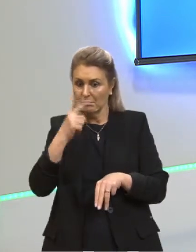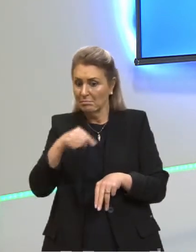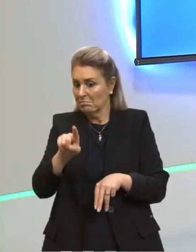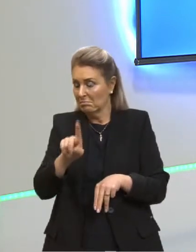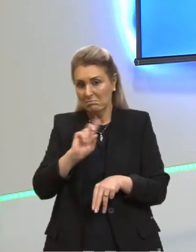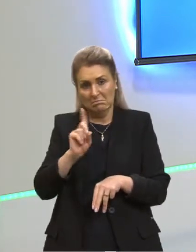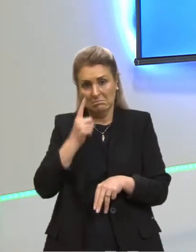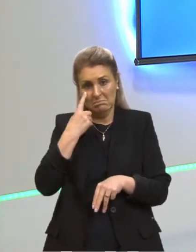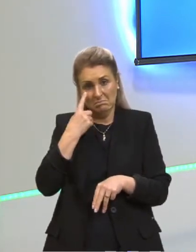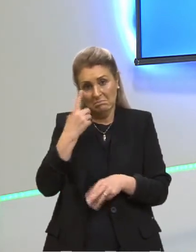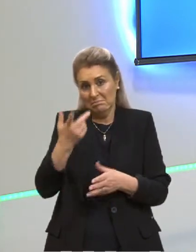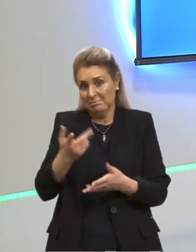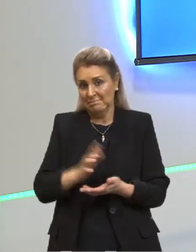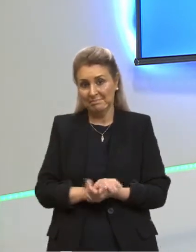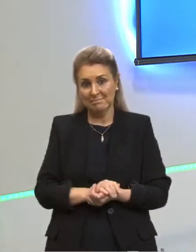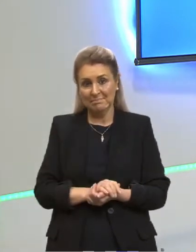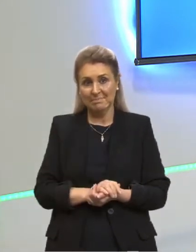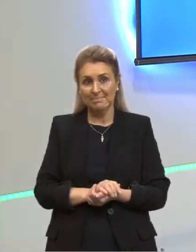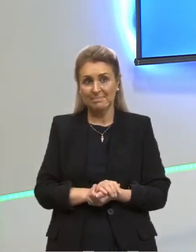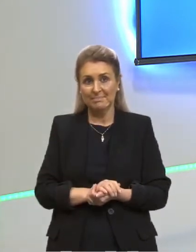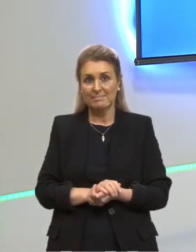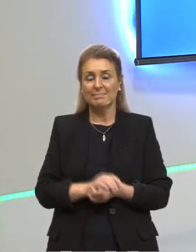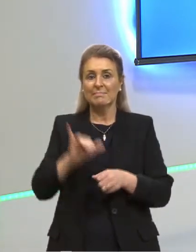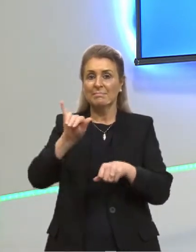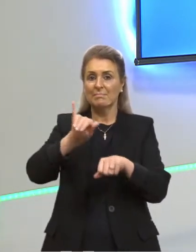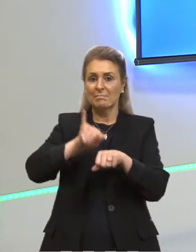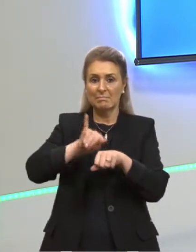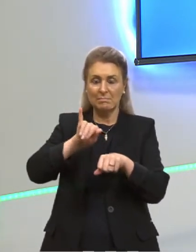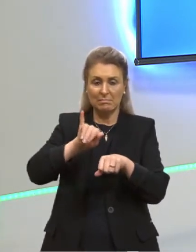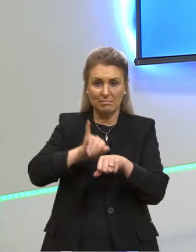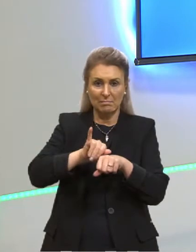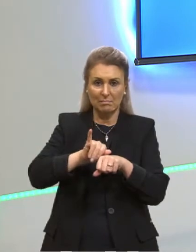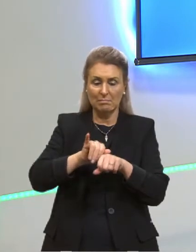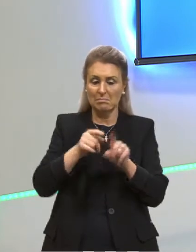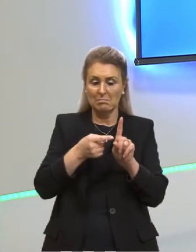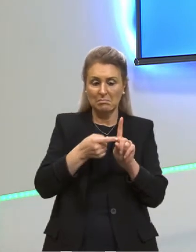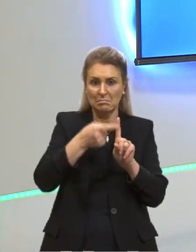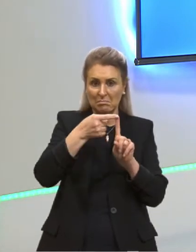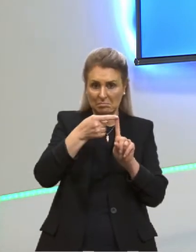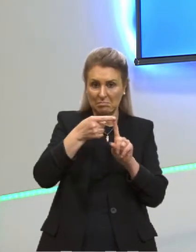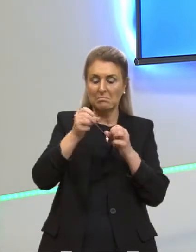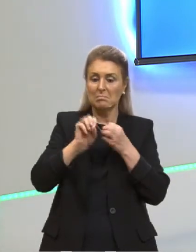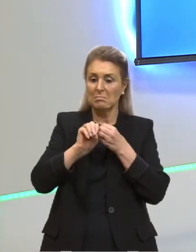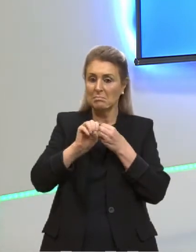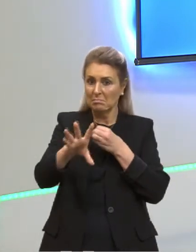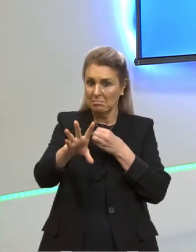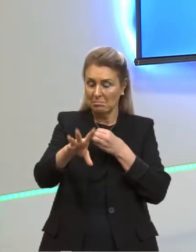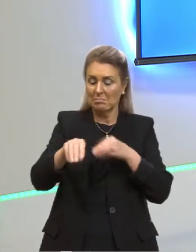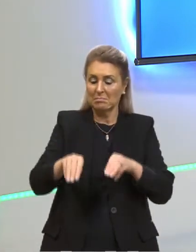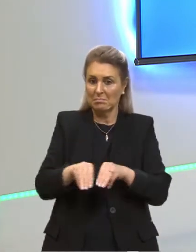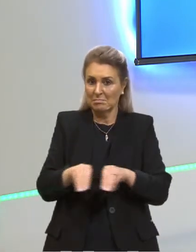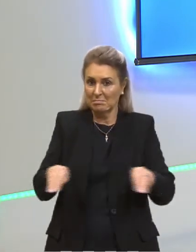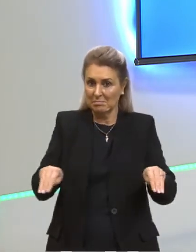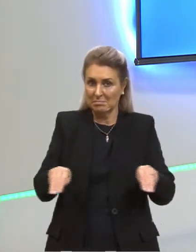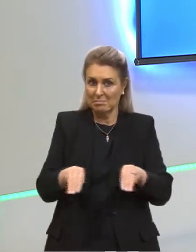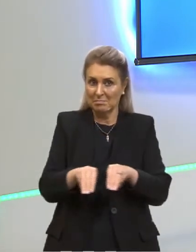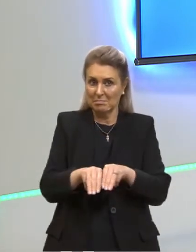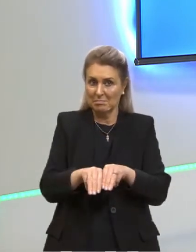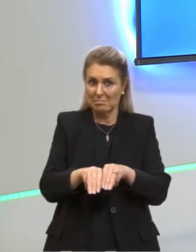enxerga. Digamos assim. Um corpo, em qualquer temperatura, emite essa radiação eletromagnética. Ou seja, eu,